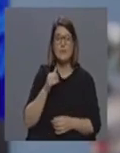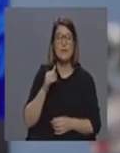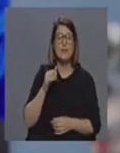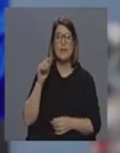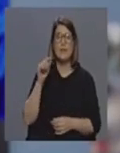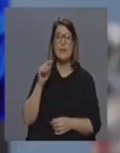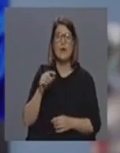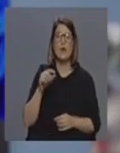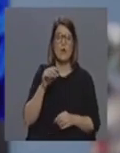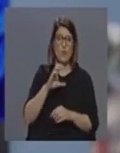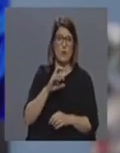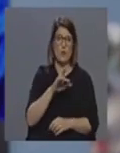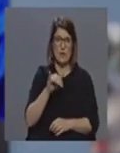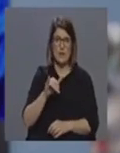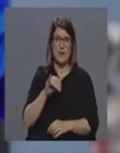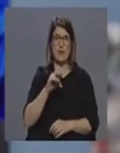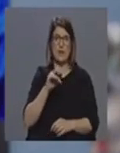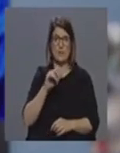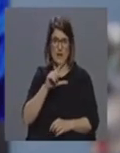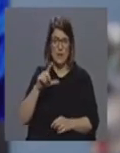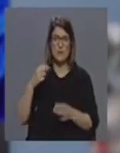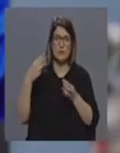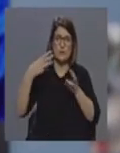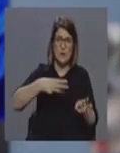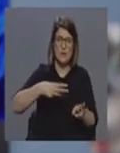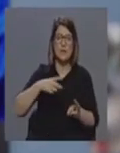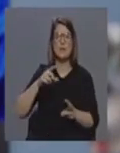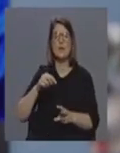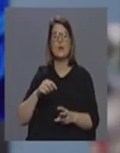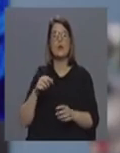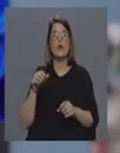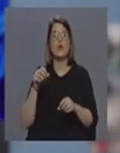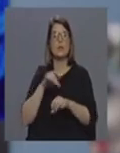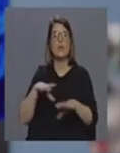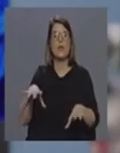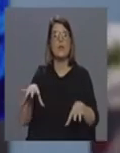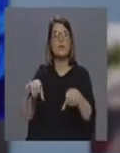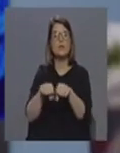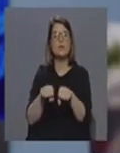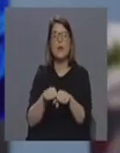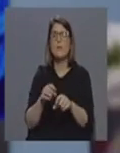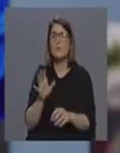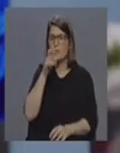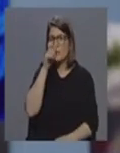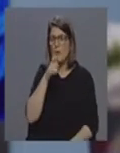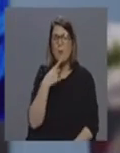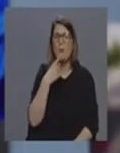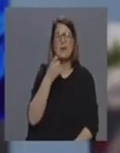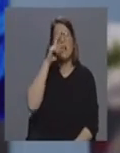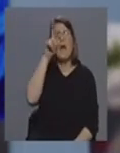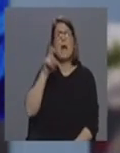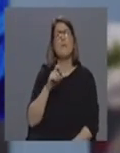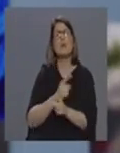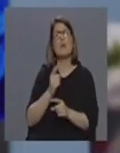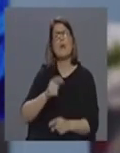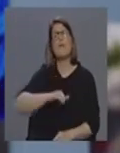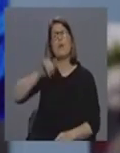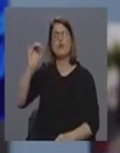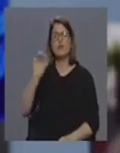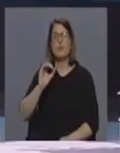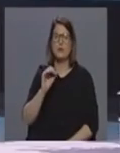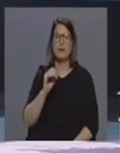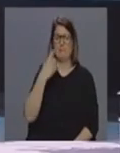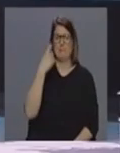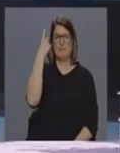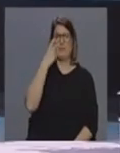Correio Cabral o hospital de Dona Estefânia e o hospital de São João nunca que ninguém questiona porque é que em tanto iam para fora mas questionam o porquê de em tanto ir para o hospital de São Espírito